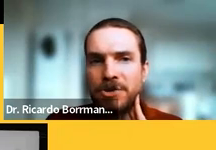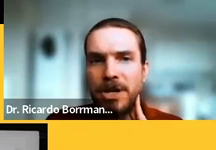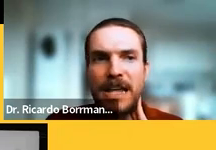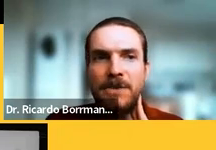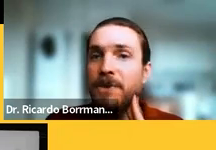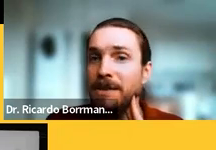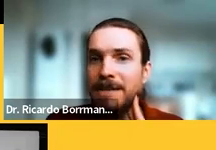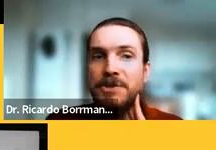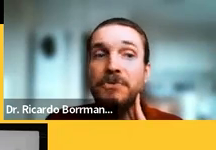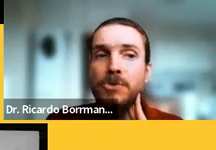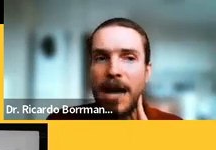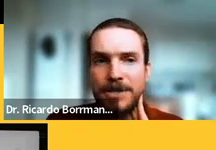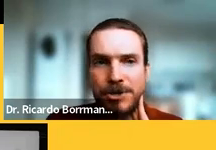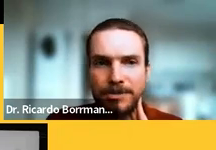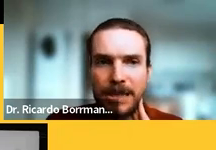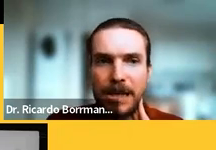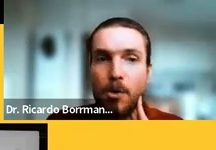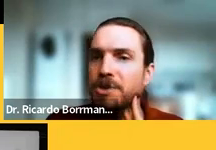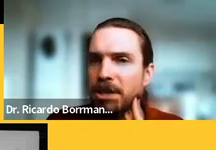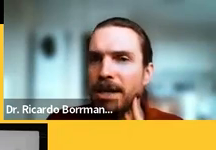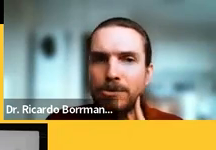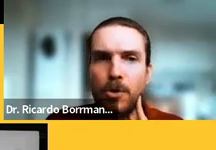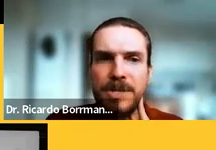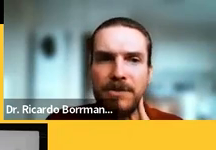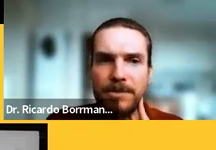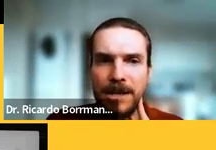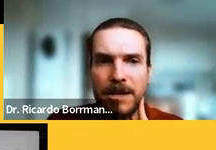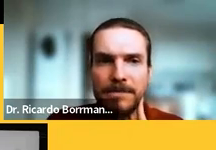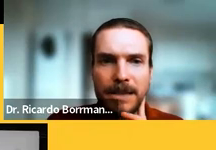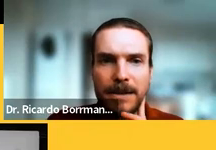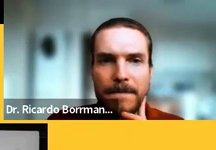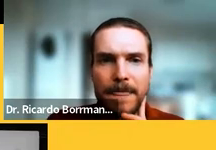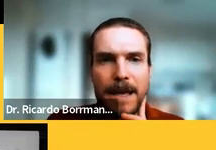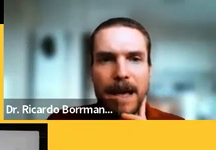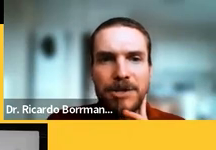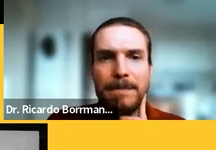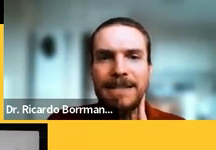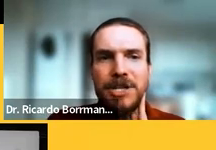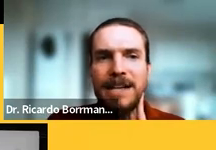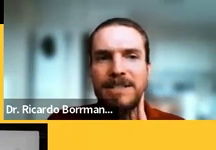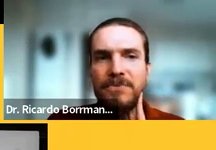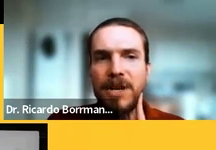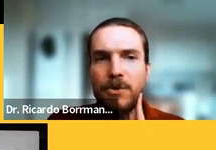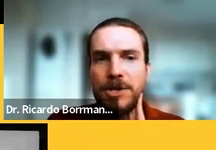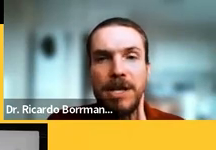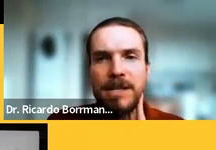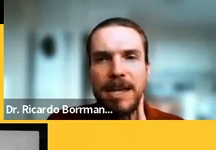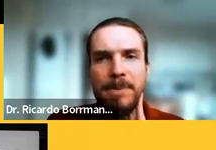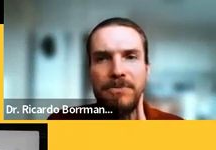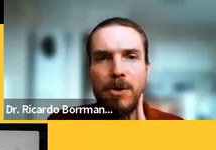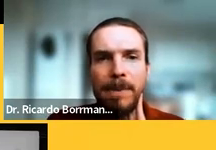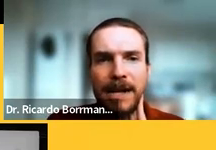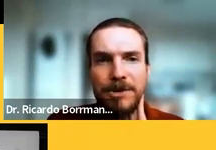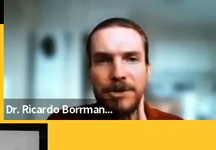teorias e enfrentasse dificuldades considerando o que observamos aqui as chamadas raças inferiores nem